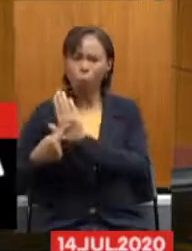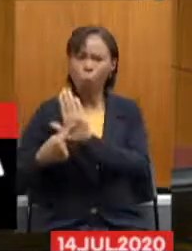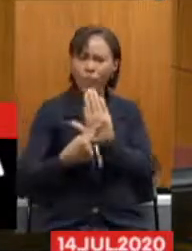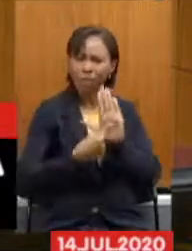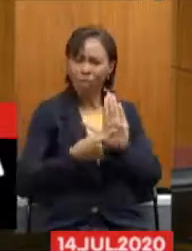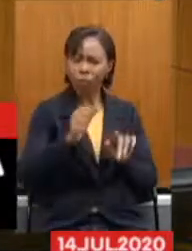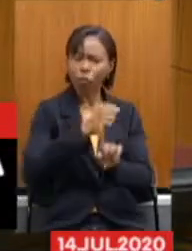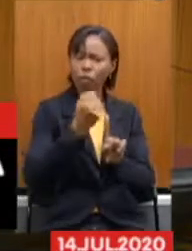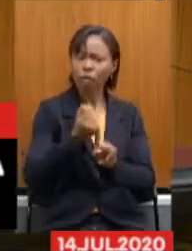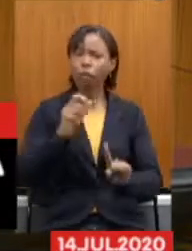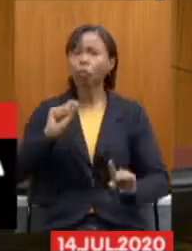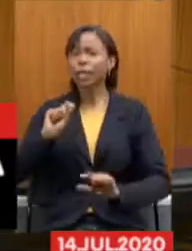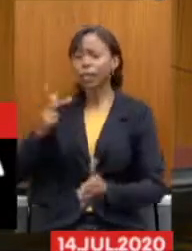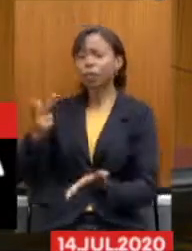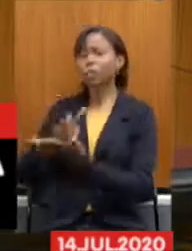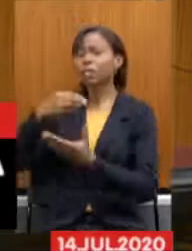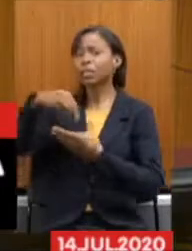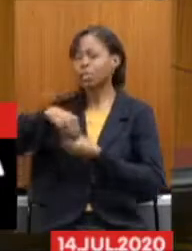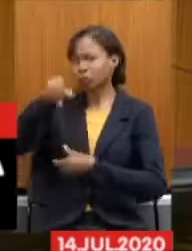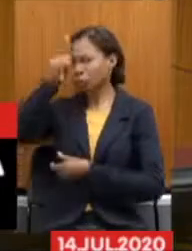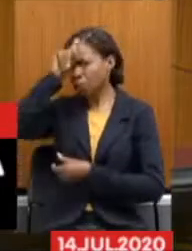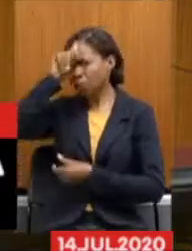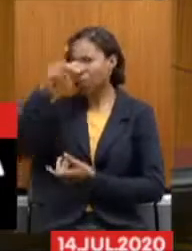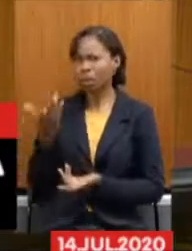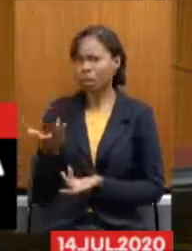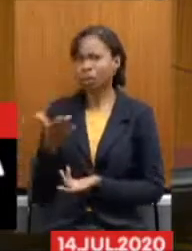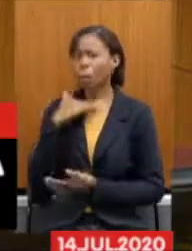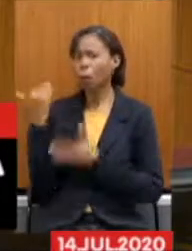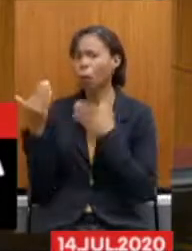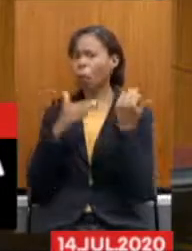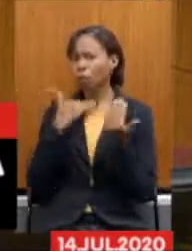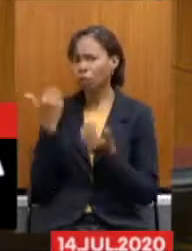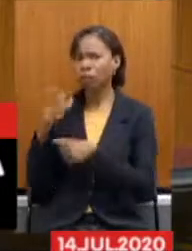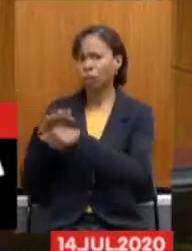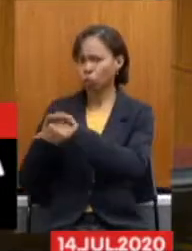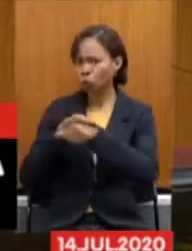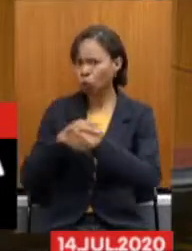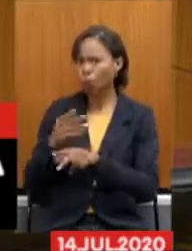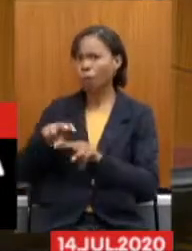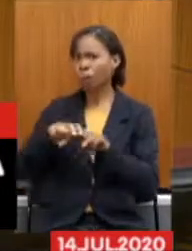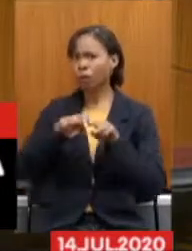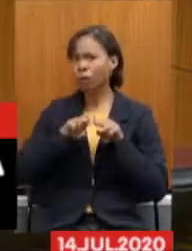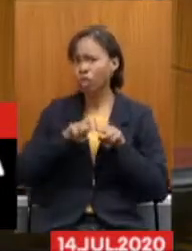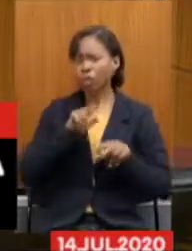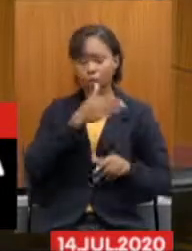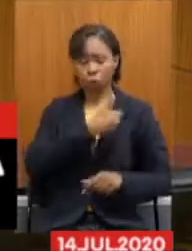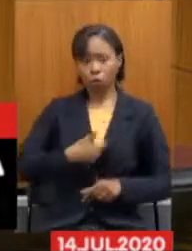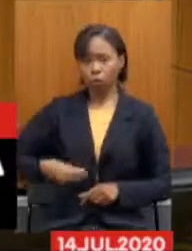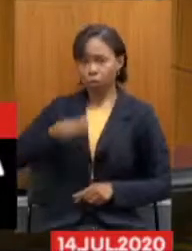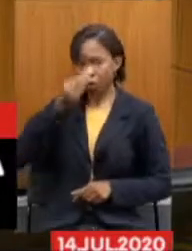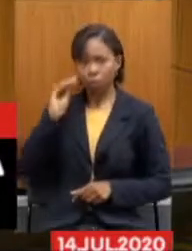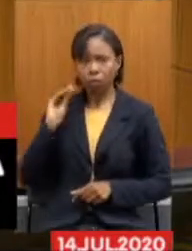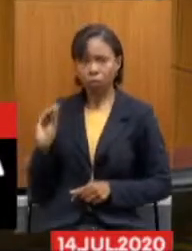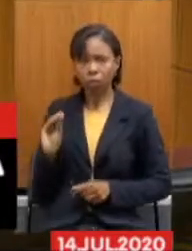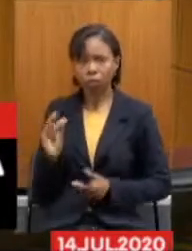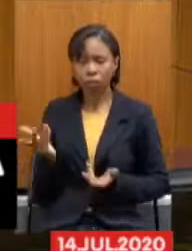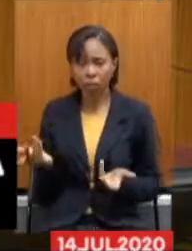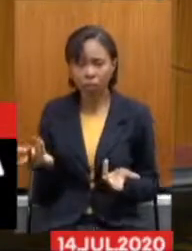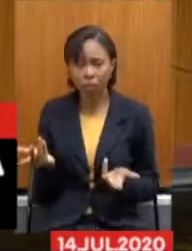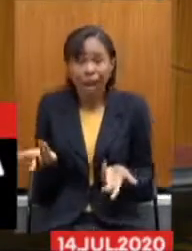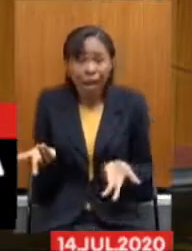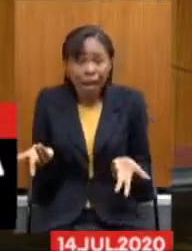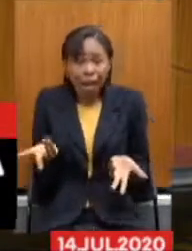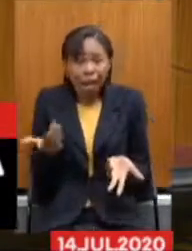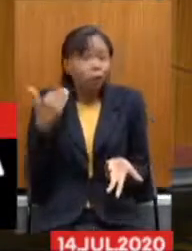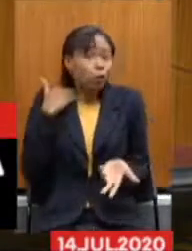todo mundo o que está acontecendo dentro do hospital, que é a morte dos pacientes, por negligência dos governantes. aí a justiça nos